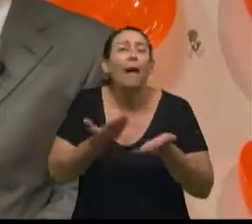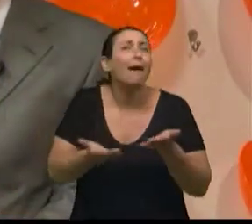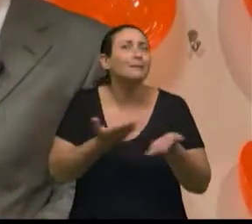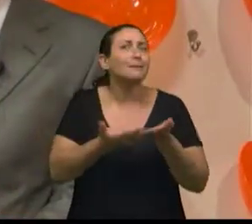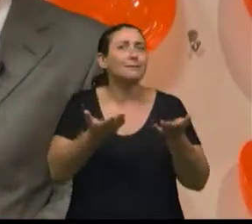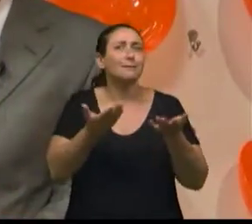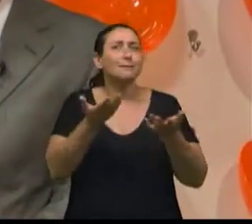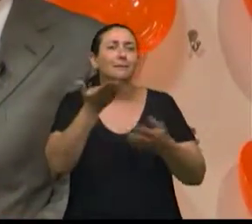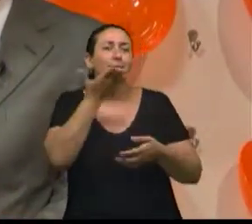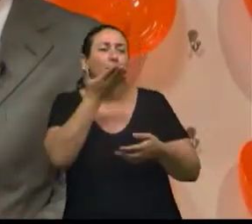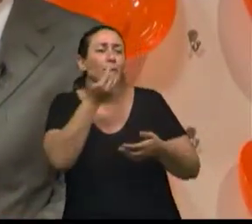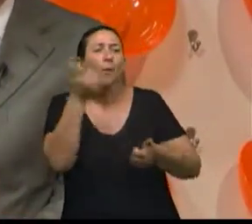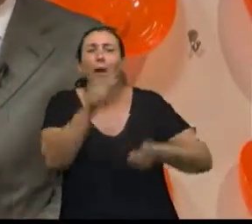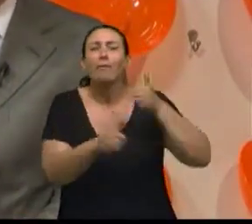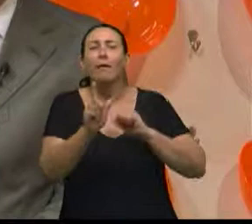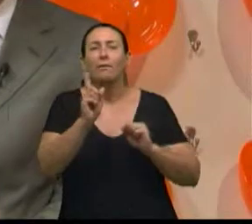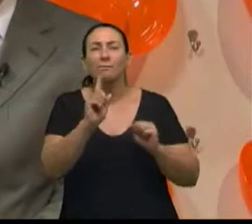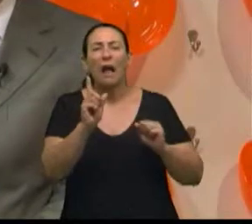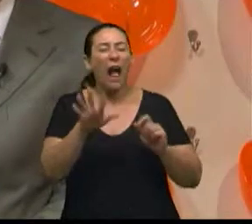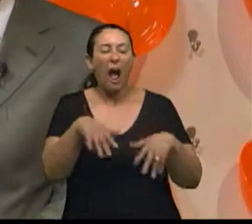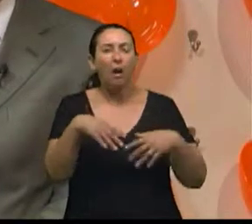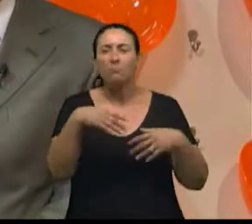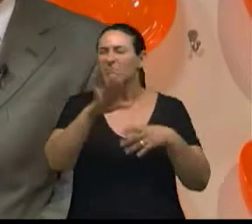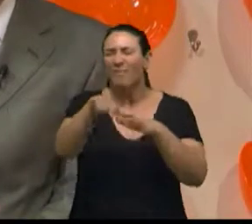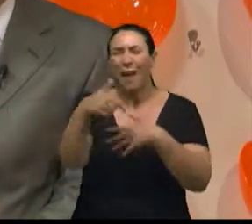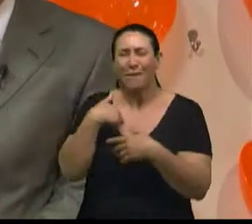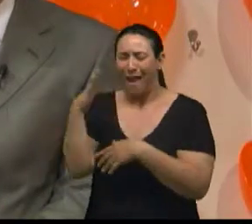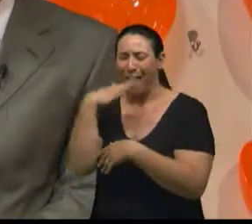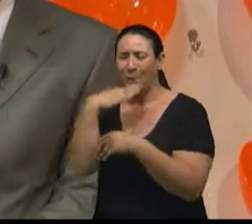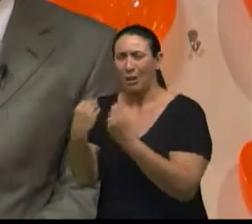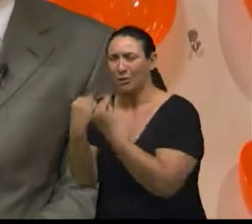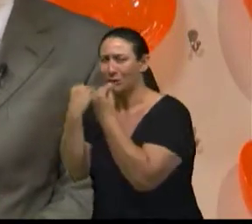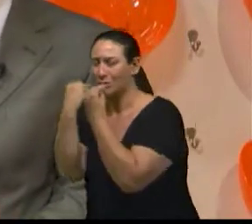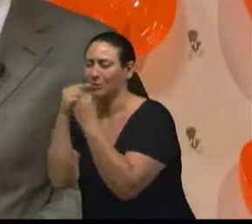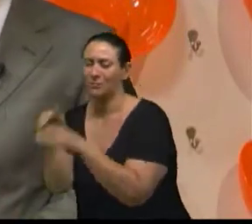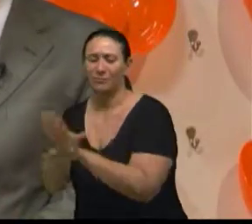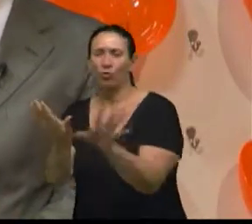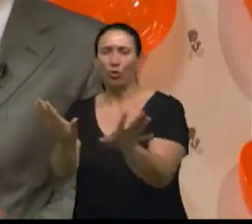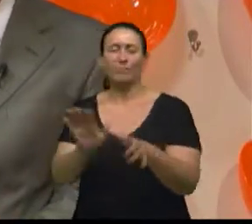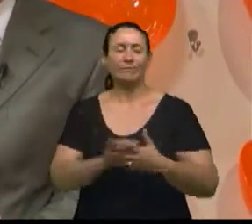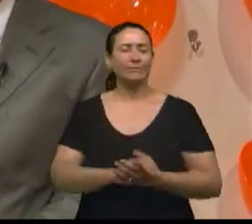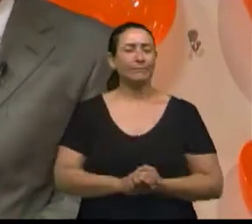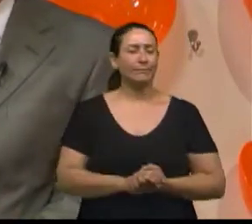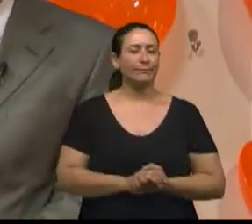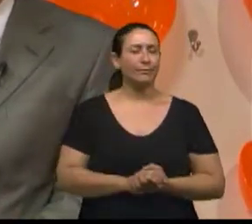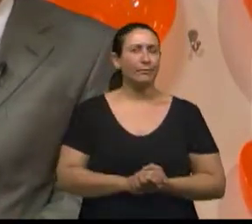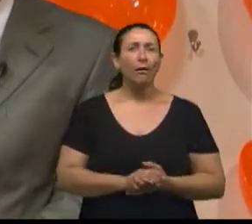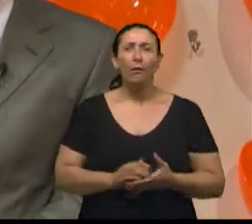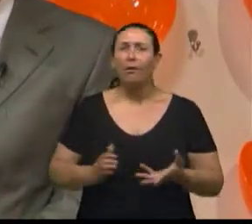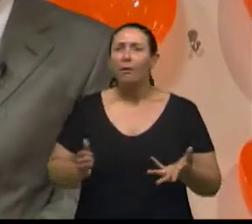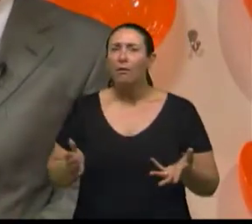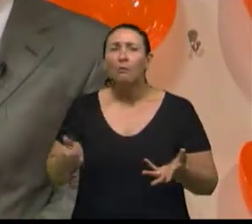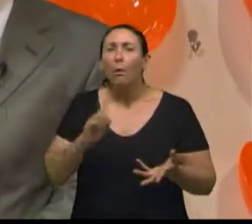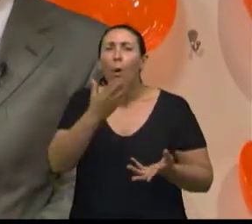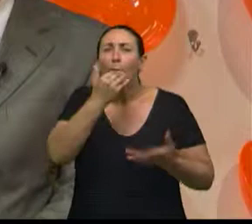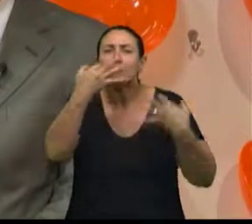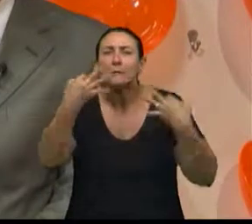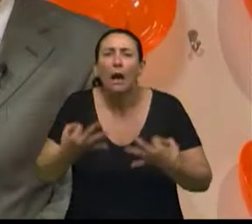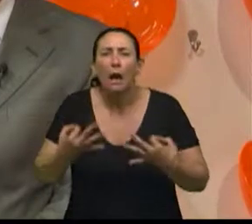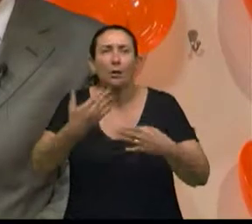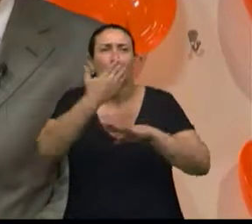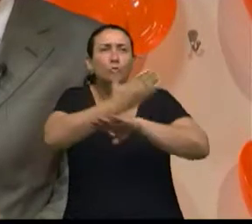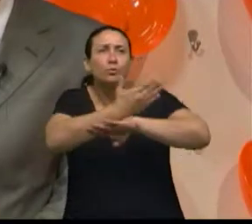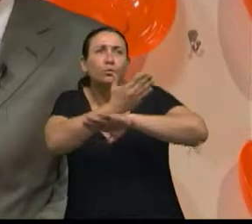na qualidade da comida. Ou seja, vai fazer o lanchezinho em vez de um almoço, né? Não come adequadamente.